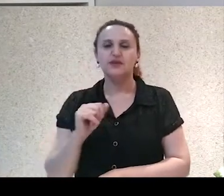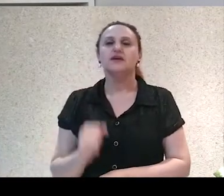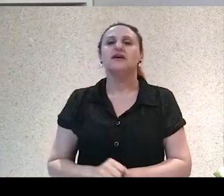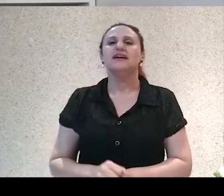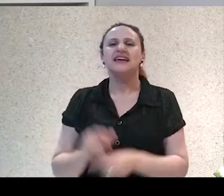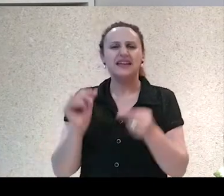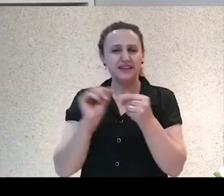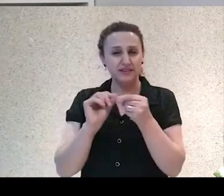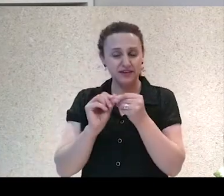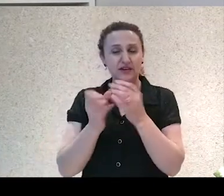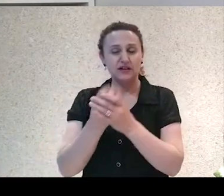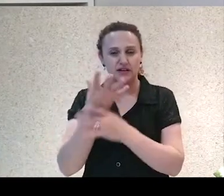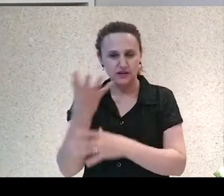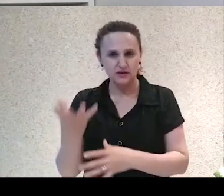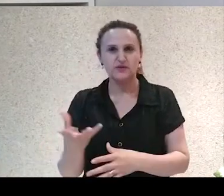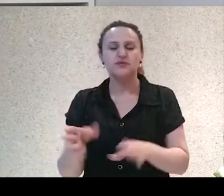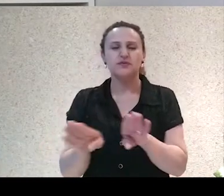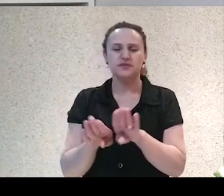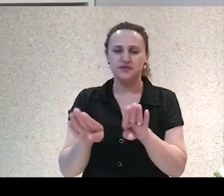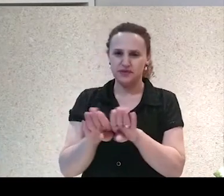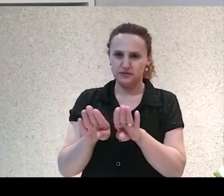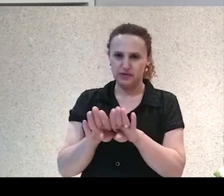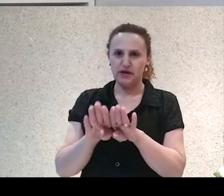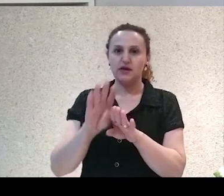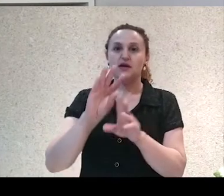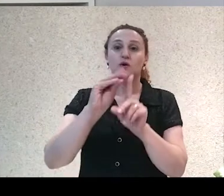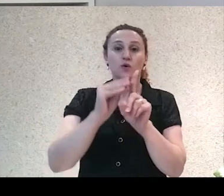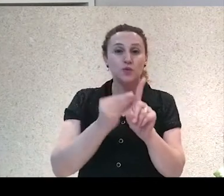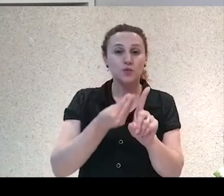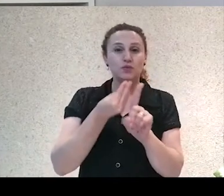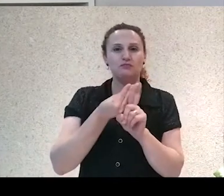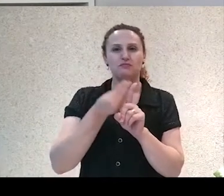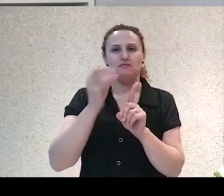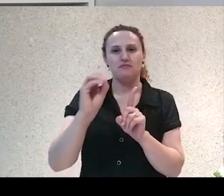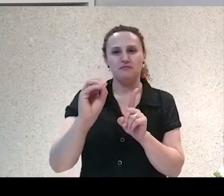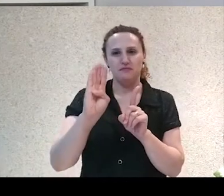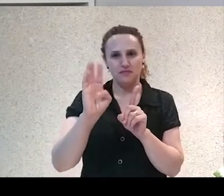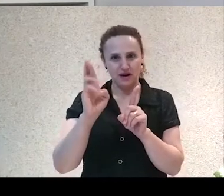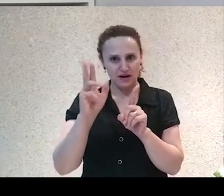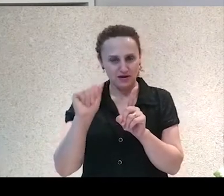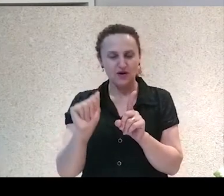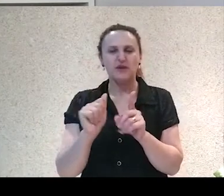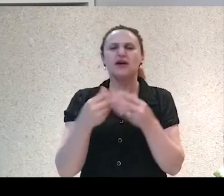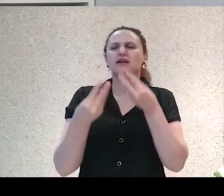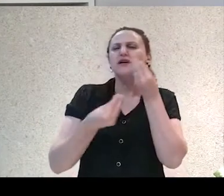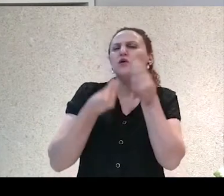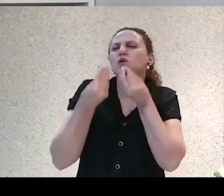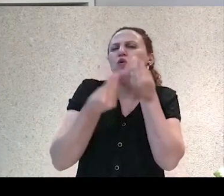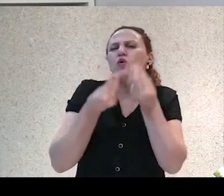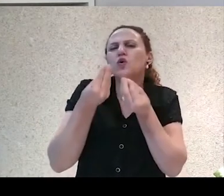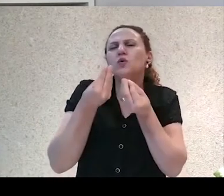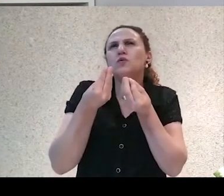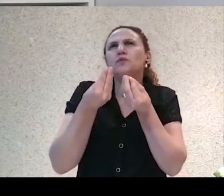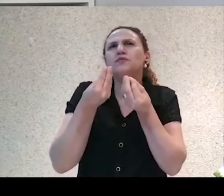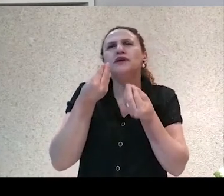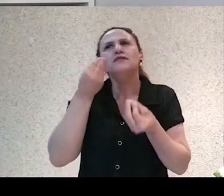Sapiens, e ele vai então tentar desvendar como é que a gente conseguiu transformar a Terra